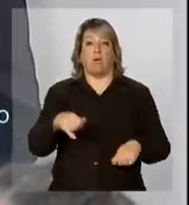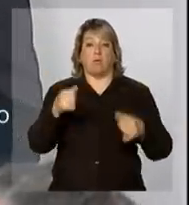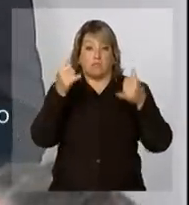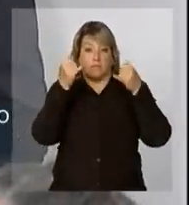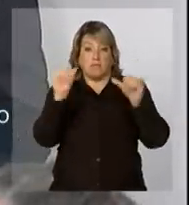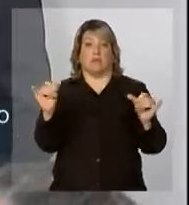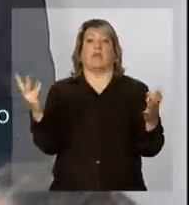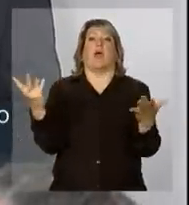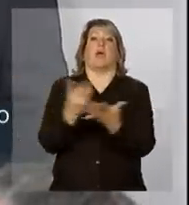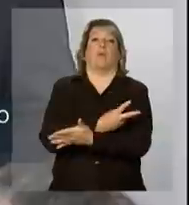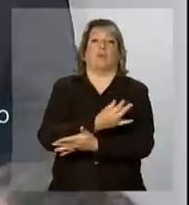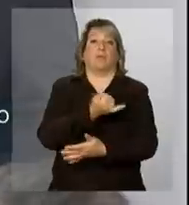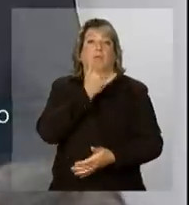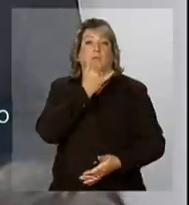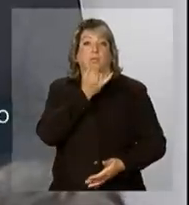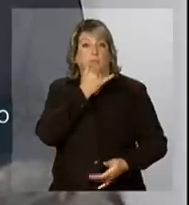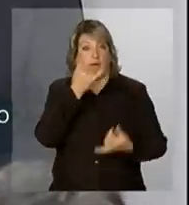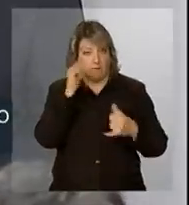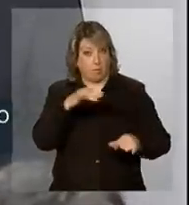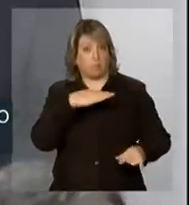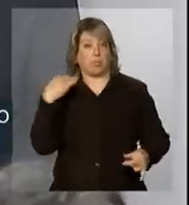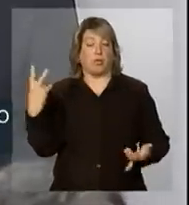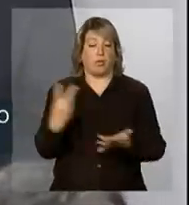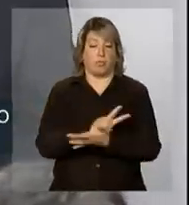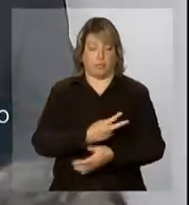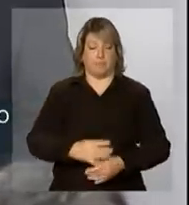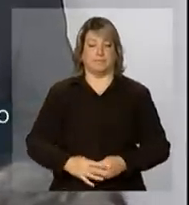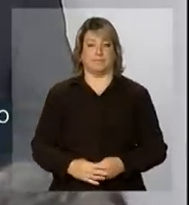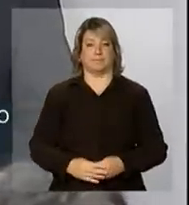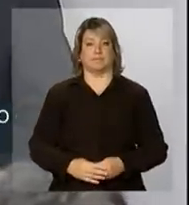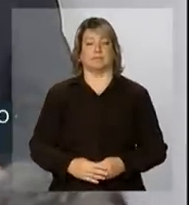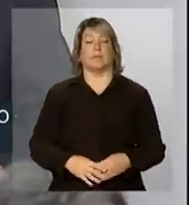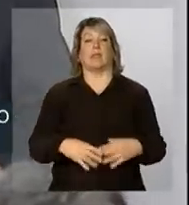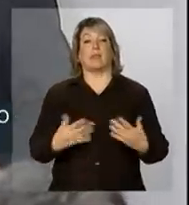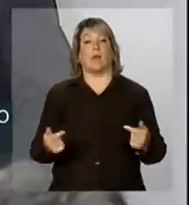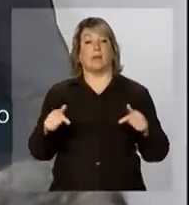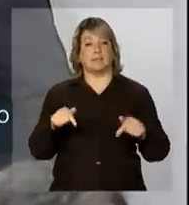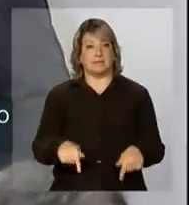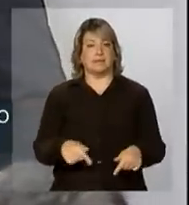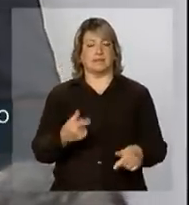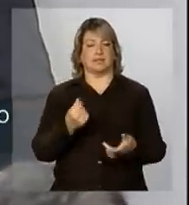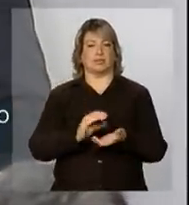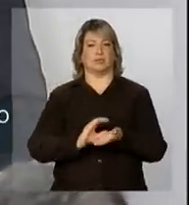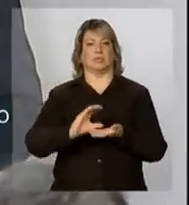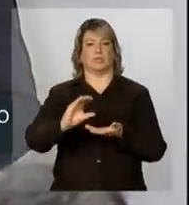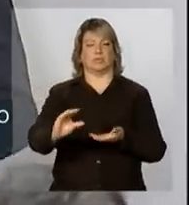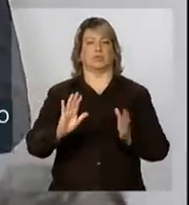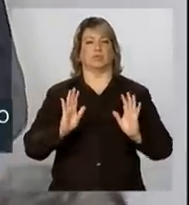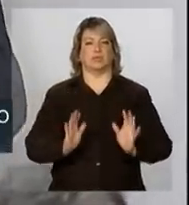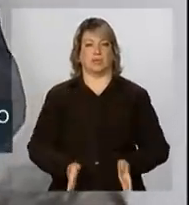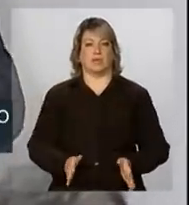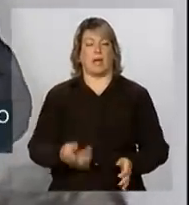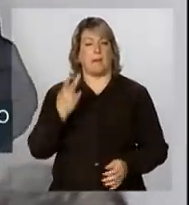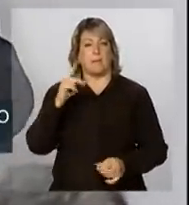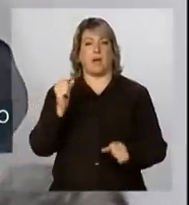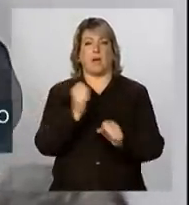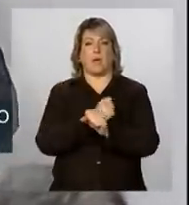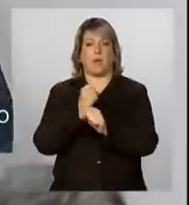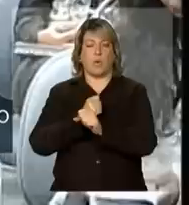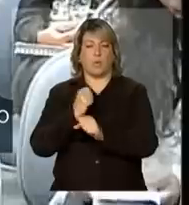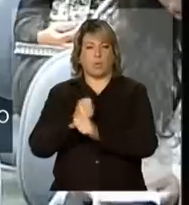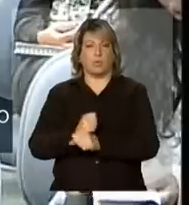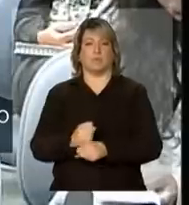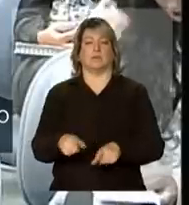Neste sentido, os investimentos se realizaram para a instalação, a